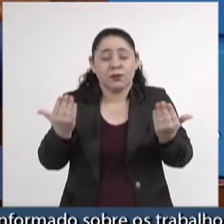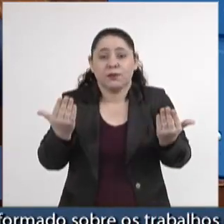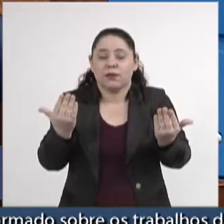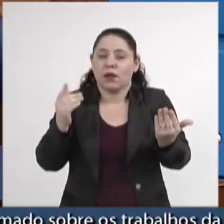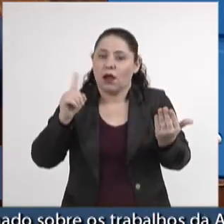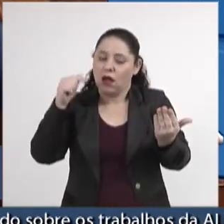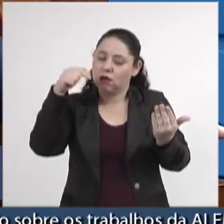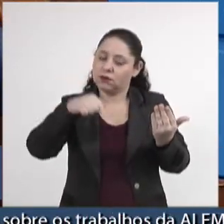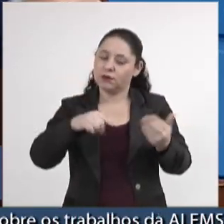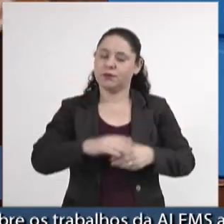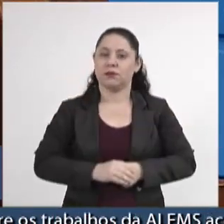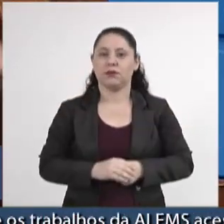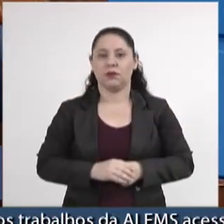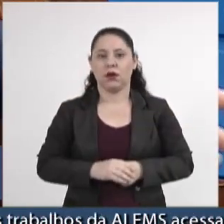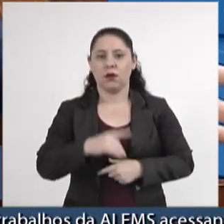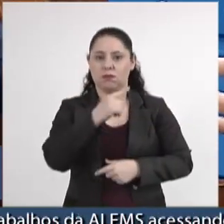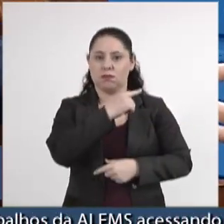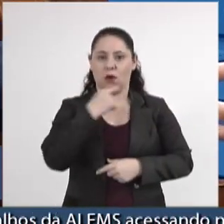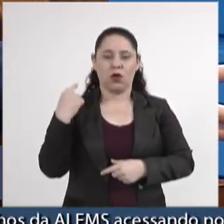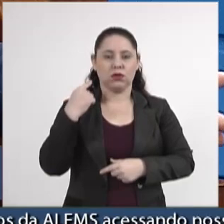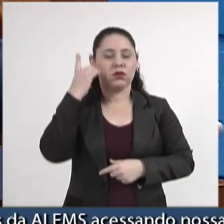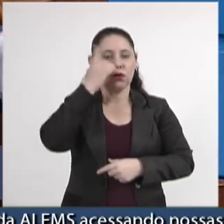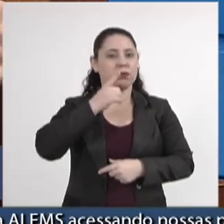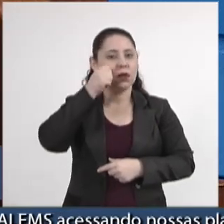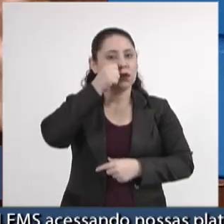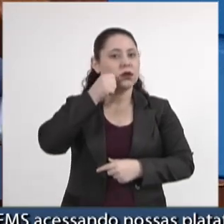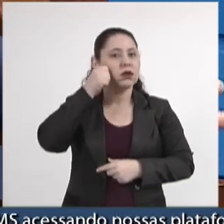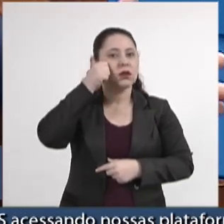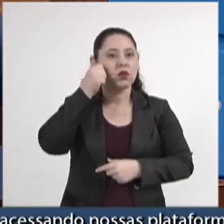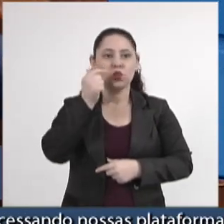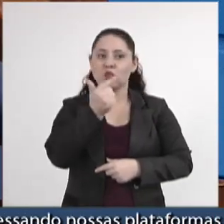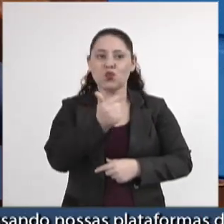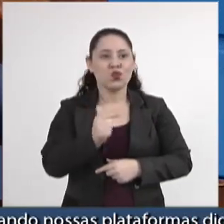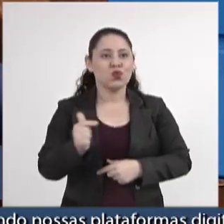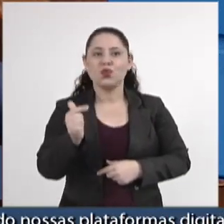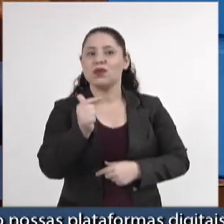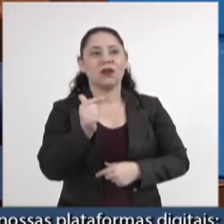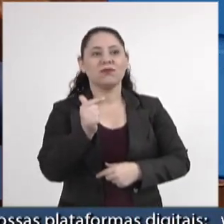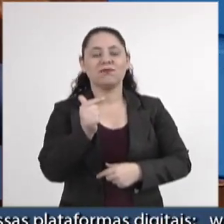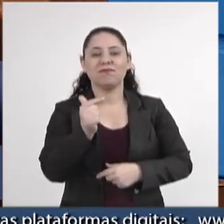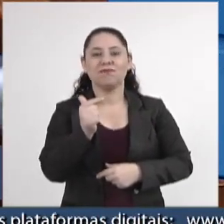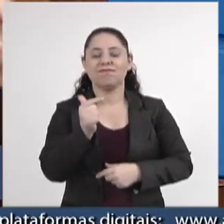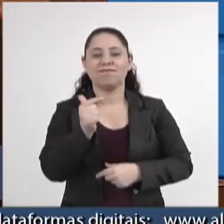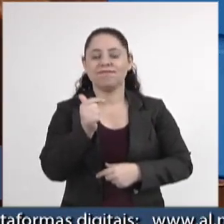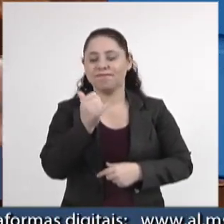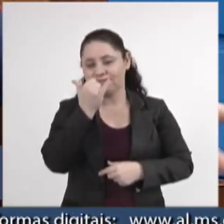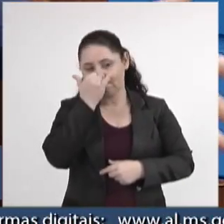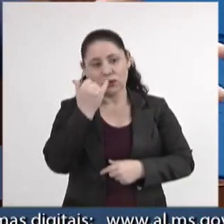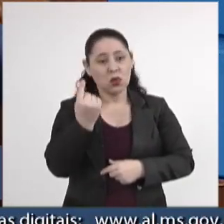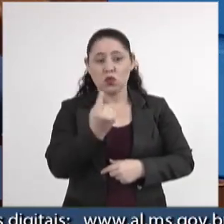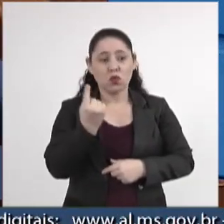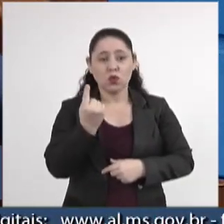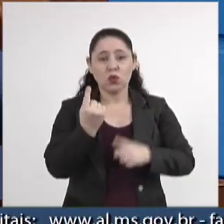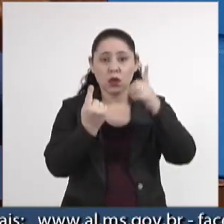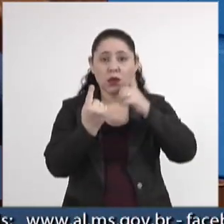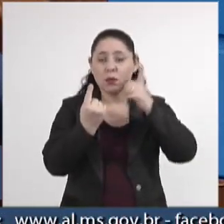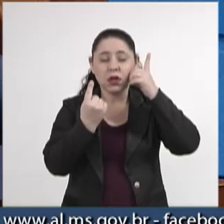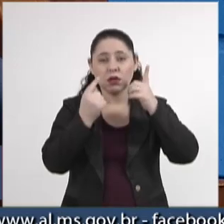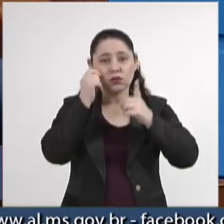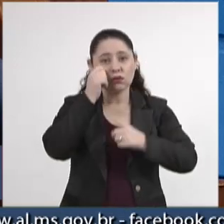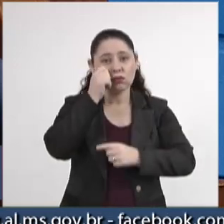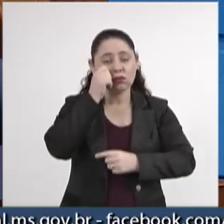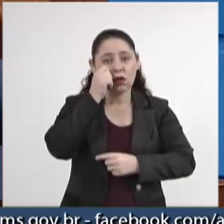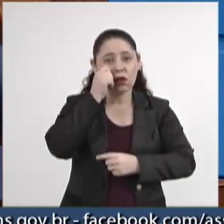aliás, aqui, com a morte do deputado Amarildo Cruz, nós não temos, infelizmente, nenhum deputado negro